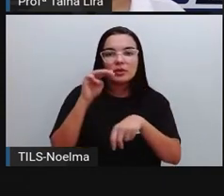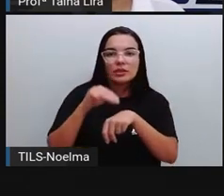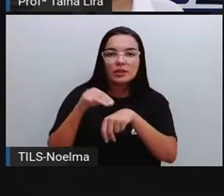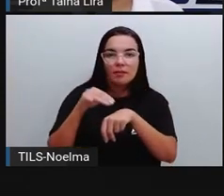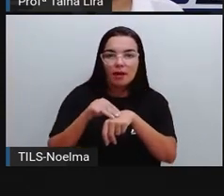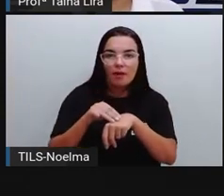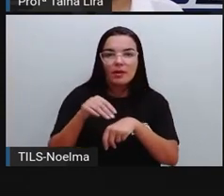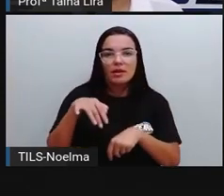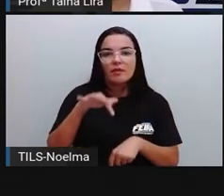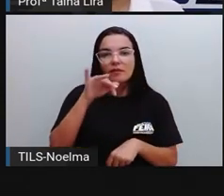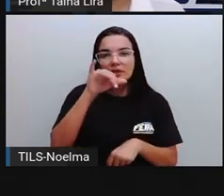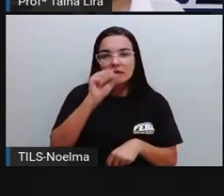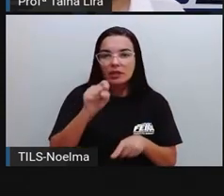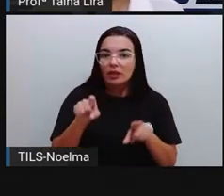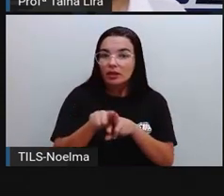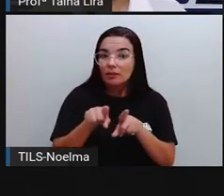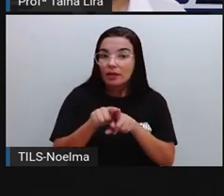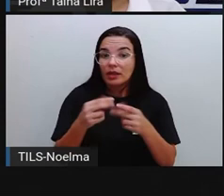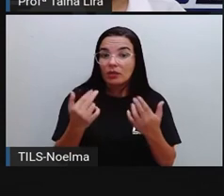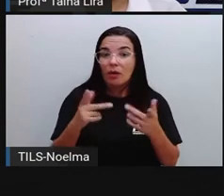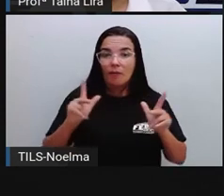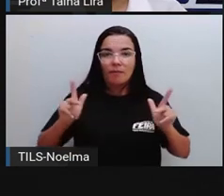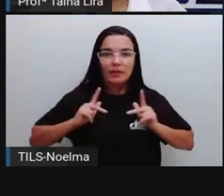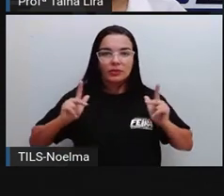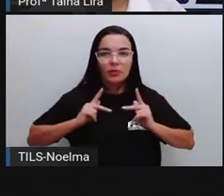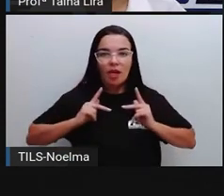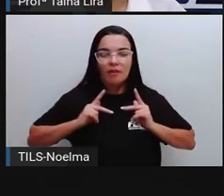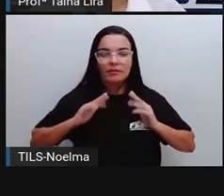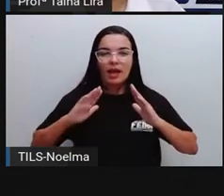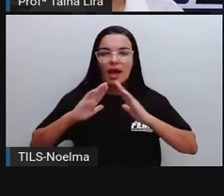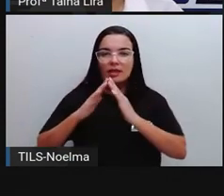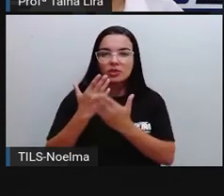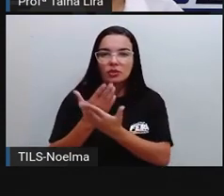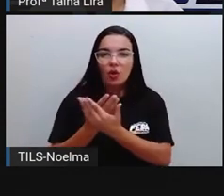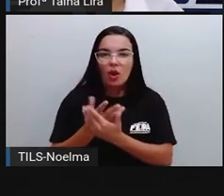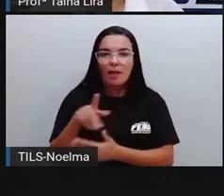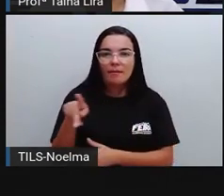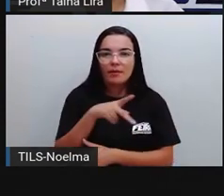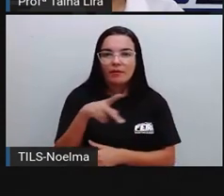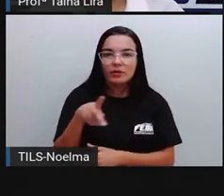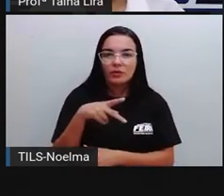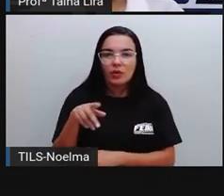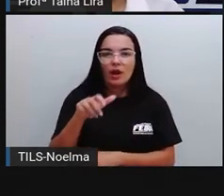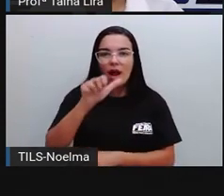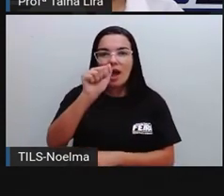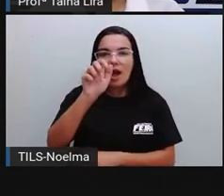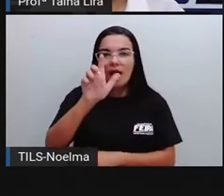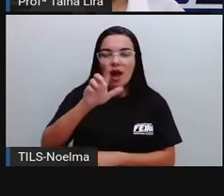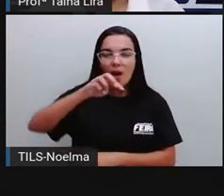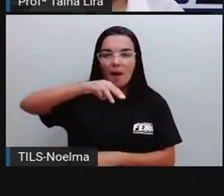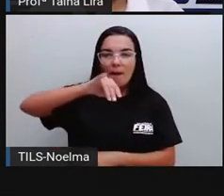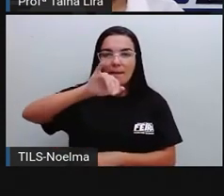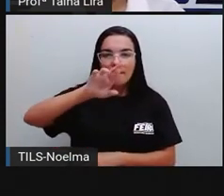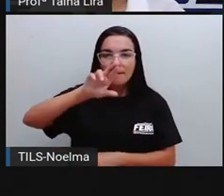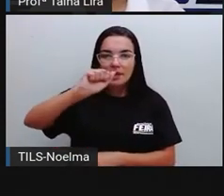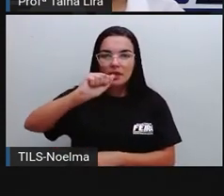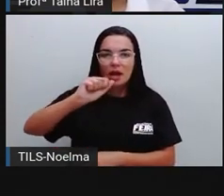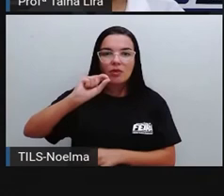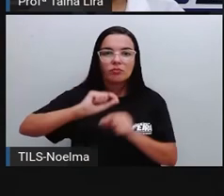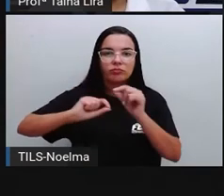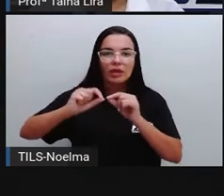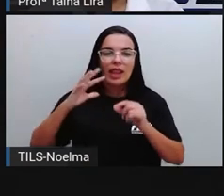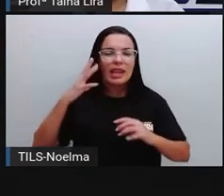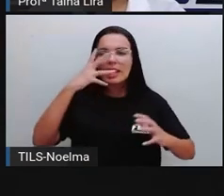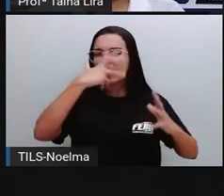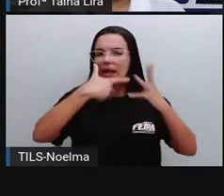semelhantes à rede particular. A escola professora Almira Oliveira Santos, na Condé, está